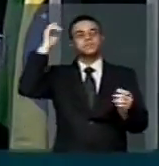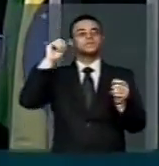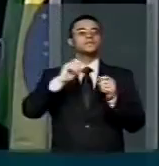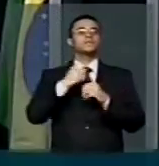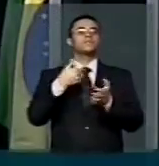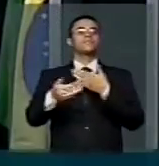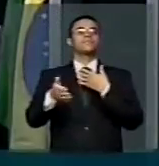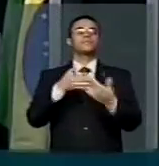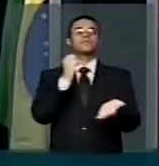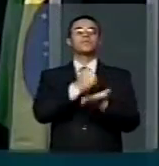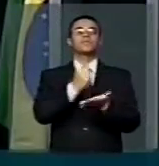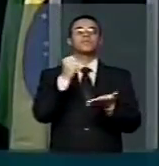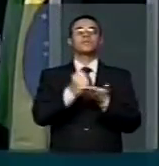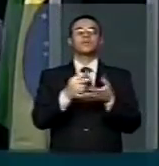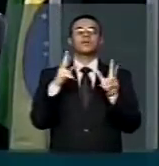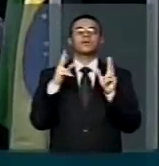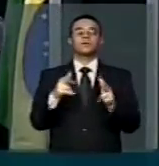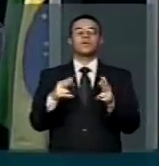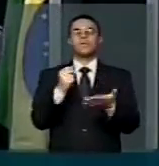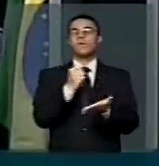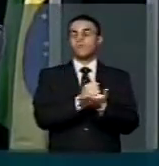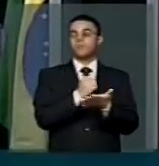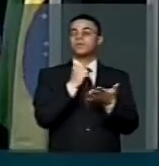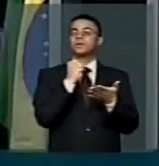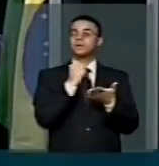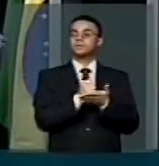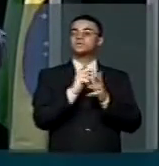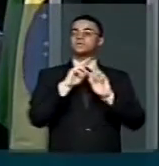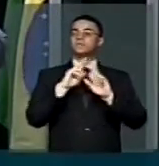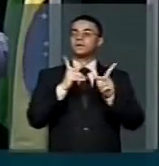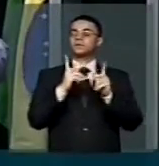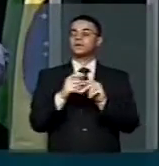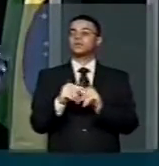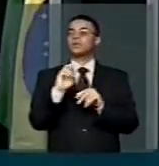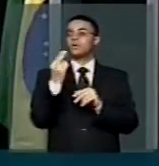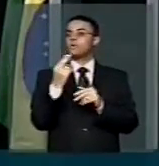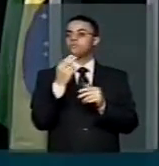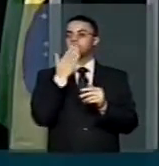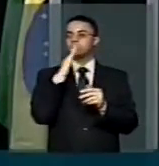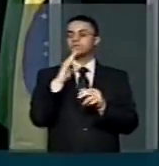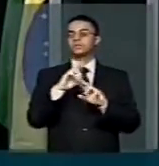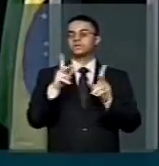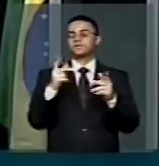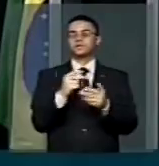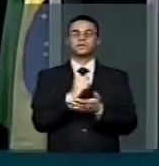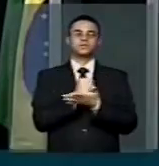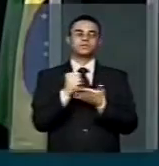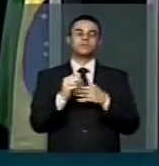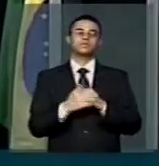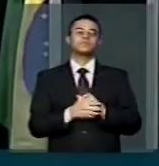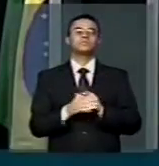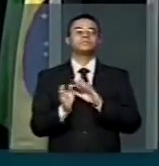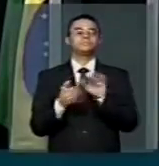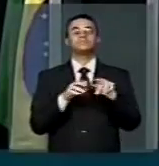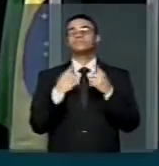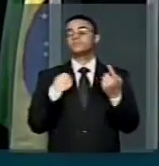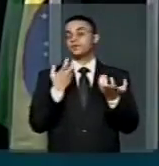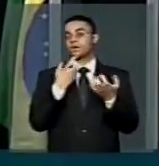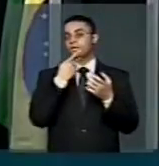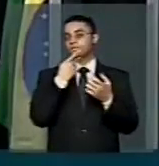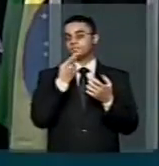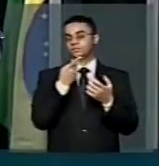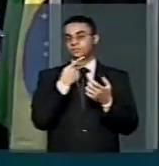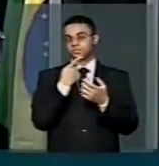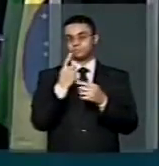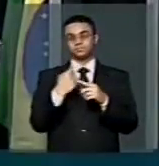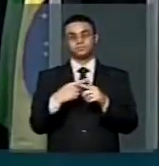contratação na chamada contratação diferenciada ou regime diferenciado de contratação. Portanto, eu deixo esse alerta